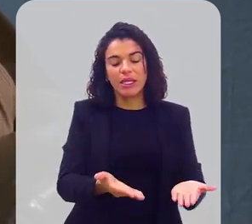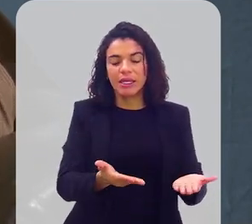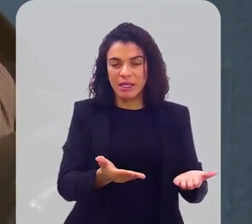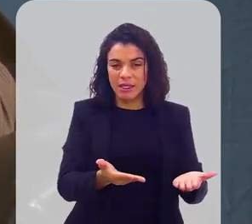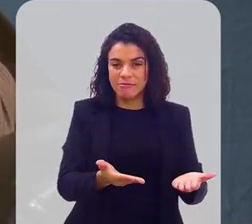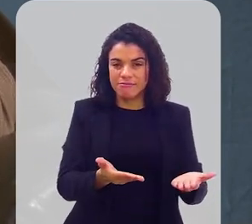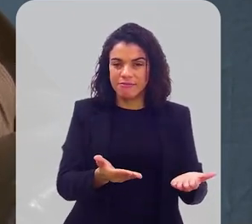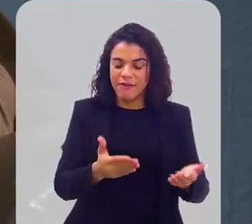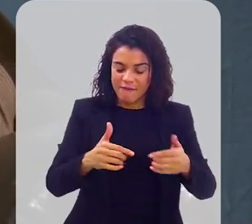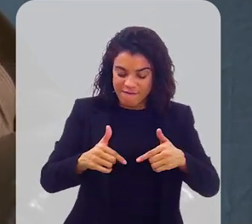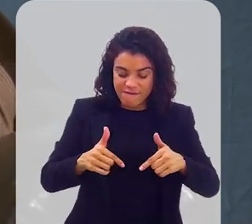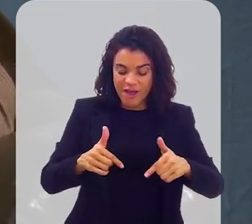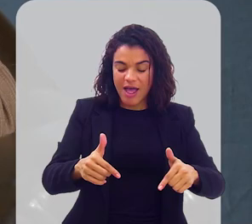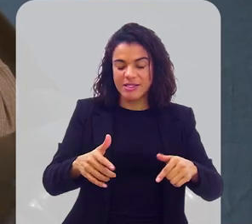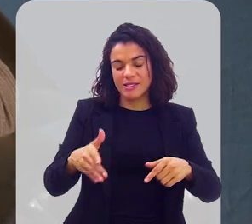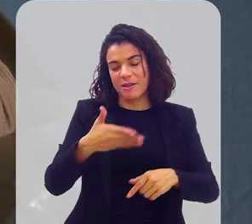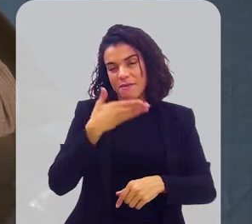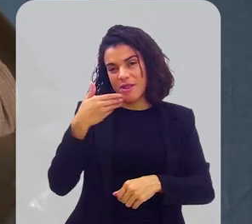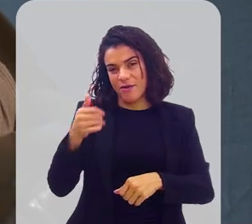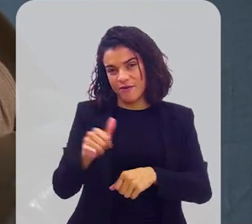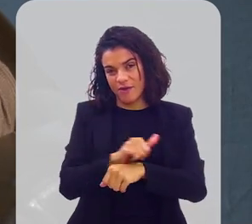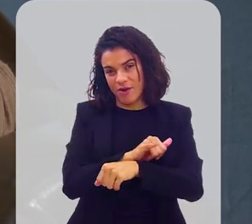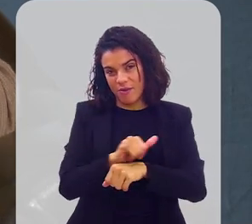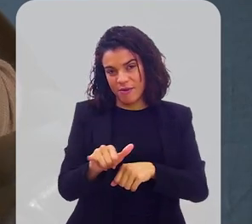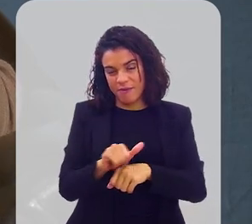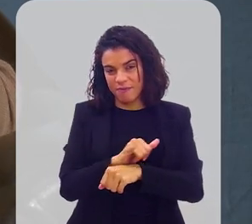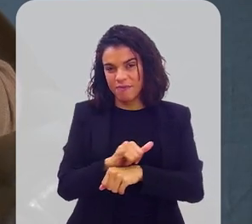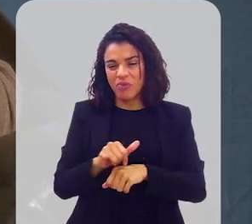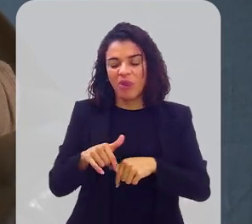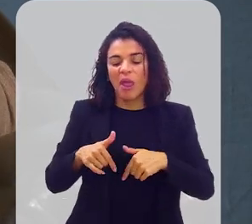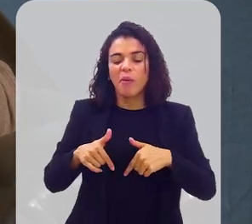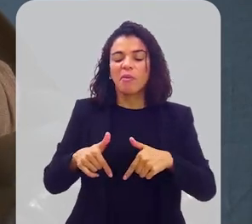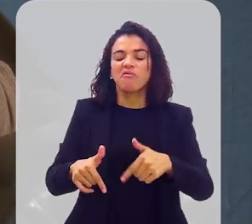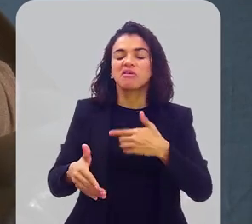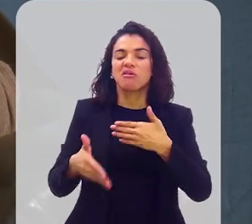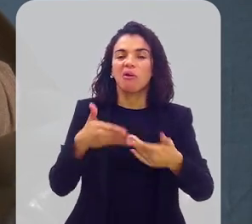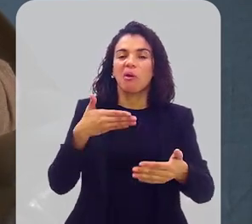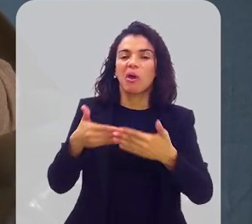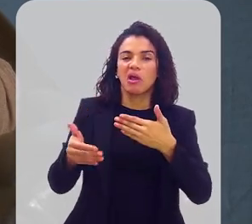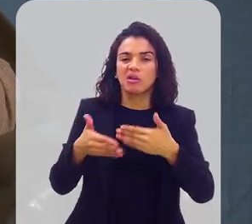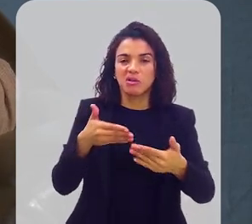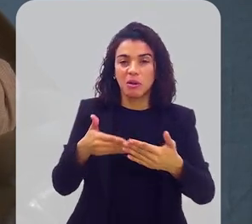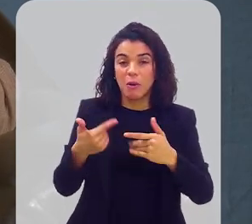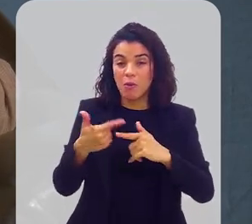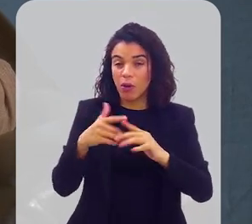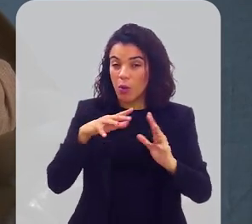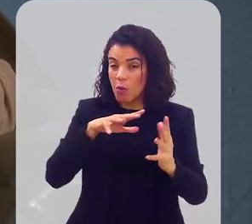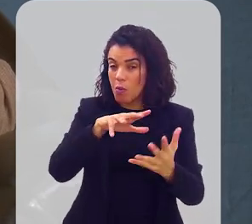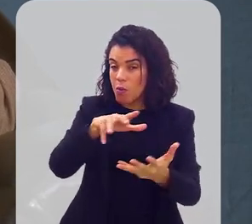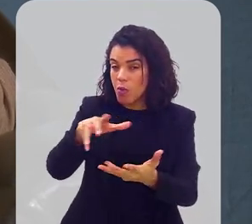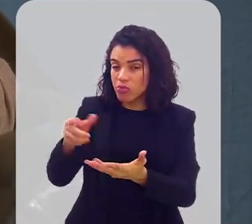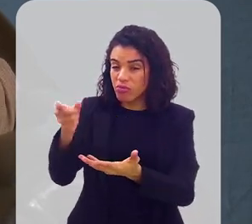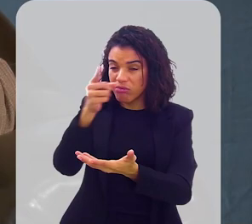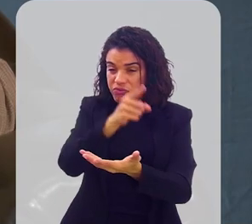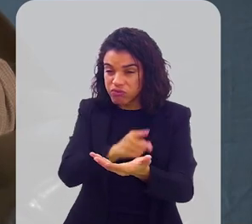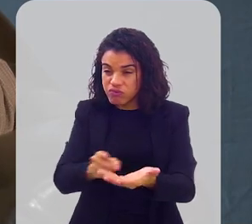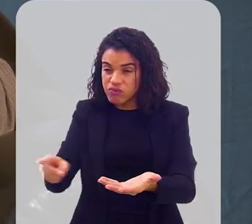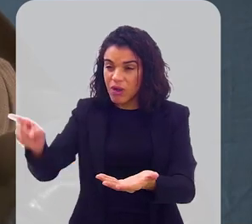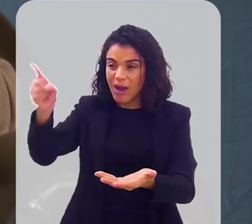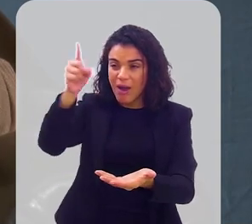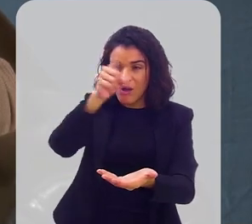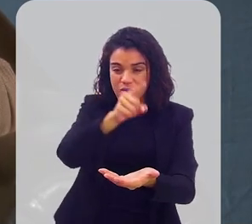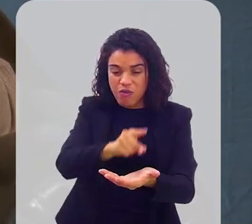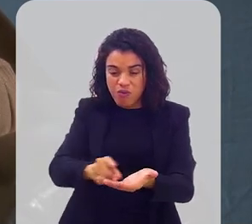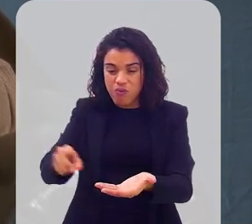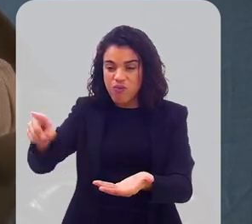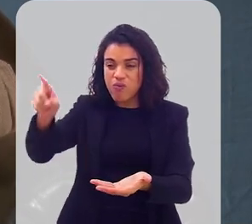fazer, faça da melhor forma possível. Não faça de qualquer jeito. Porque o mundo, ele é muito cíclico. As